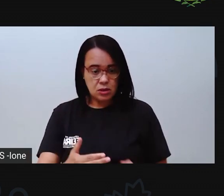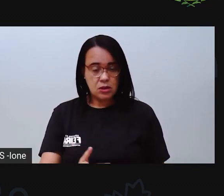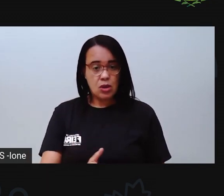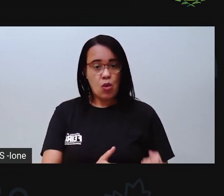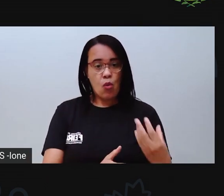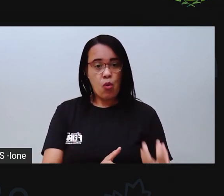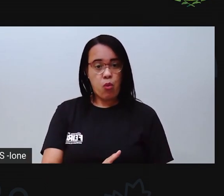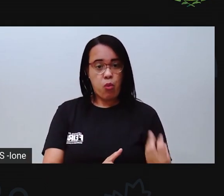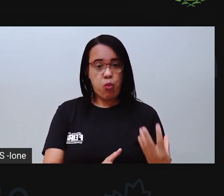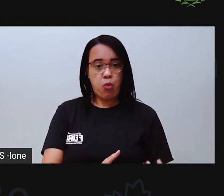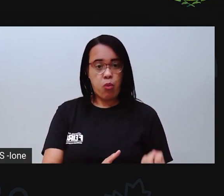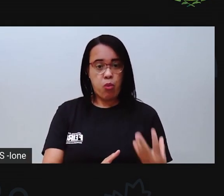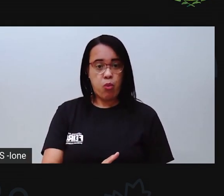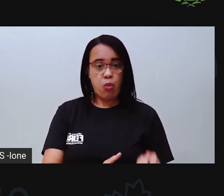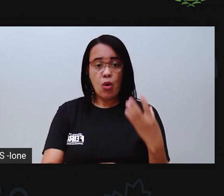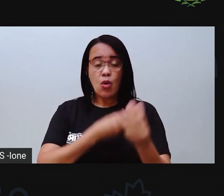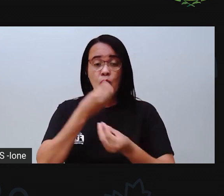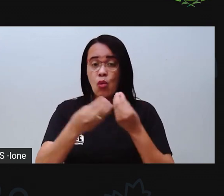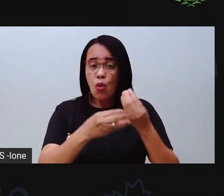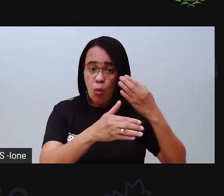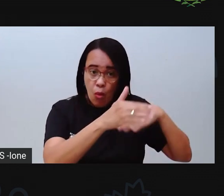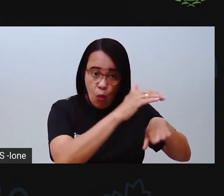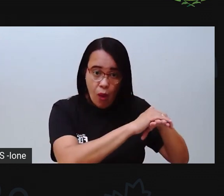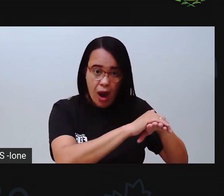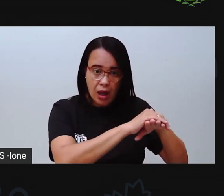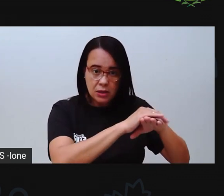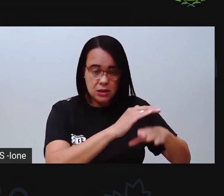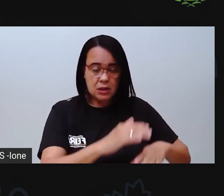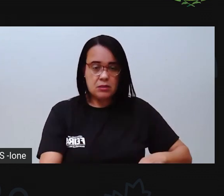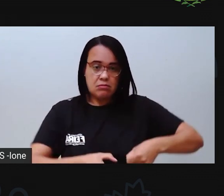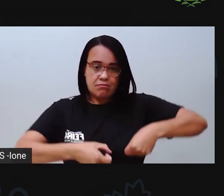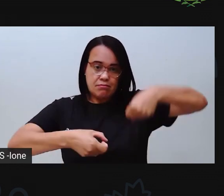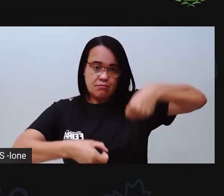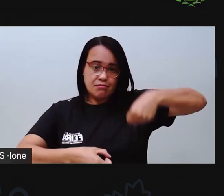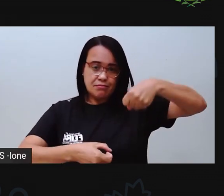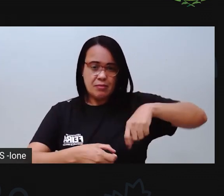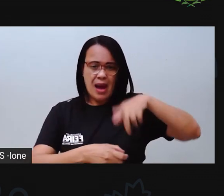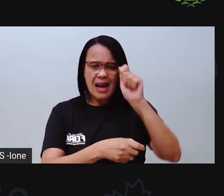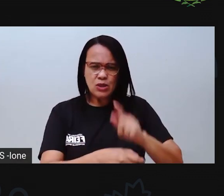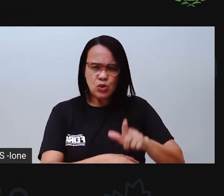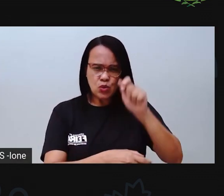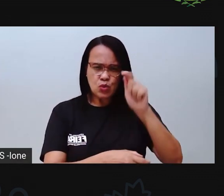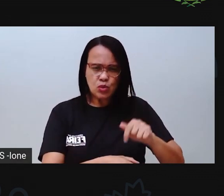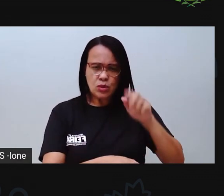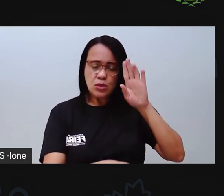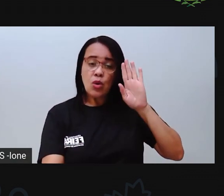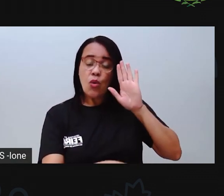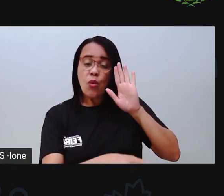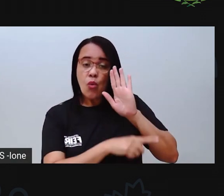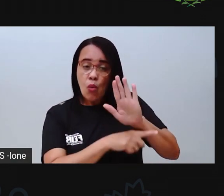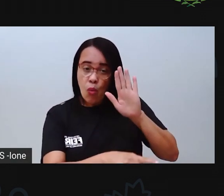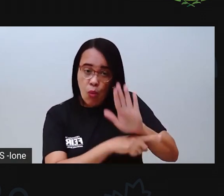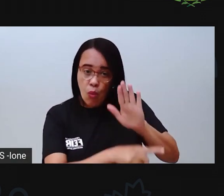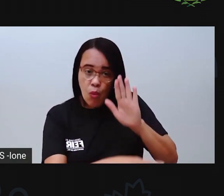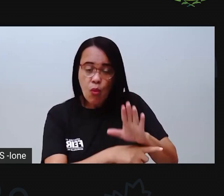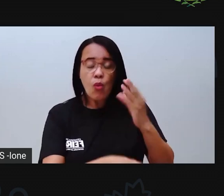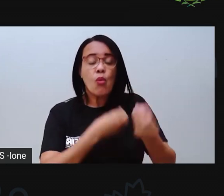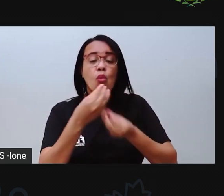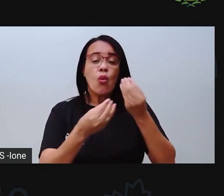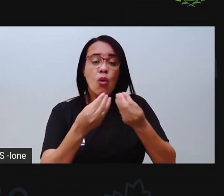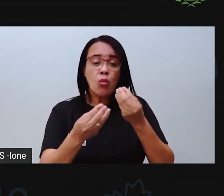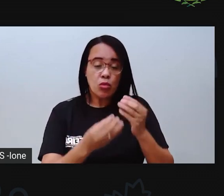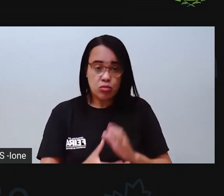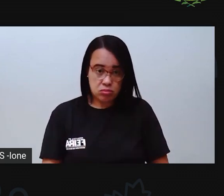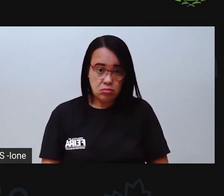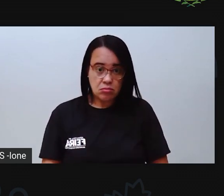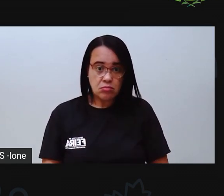direitinho. Observar as facas que estão guardadas no local correto. Os remédios. Então, pergunta a